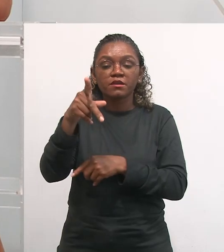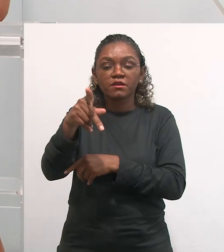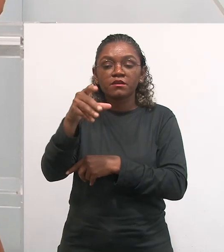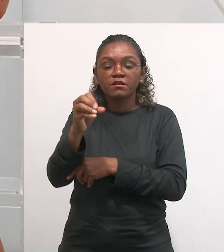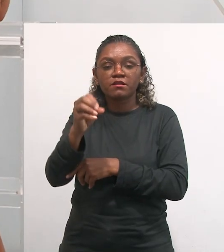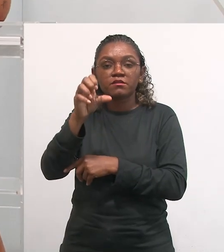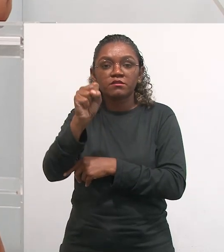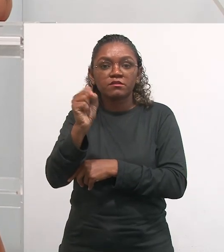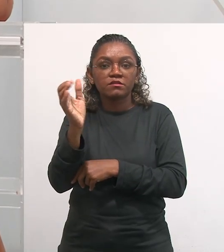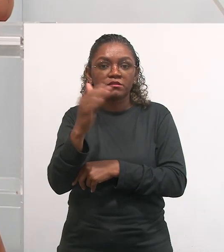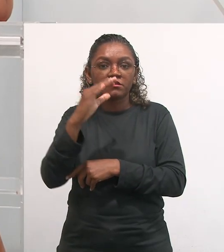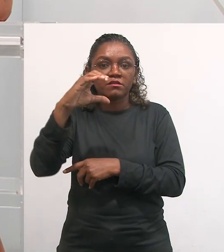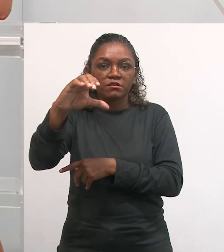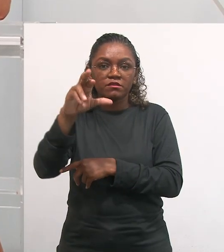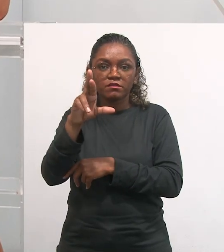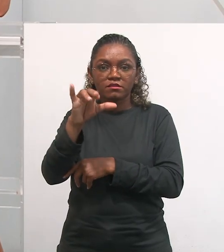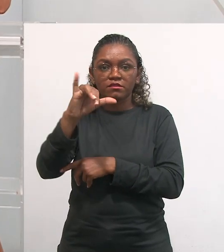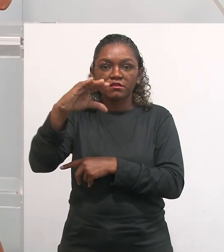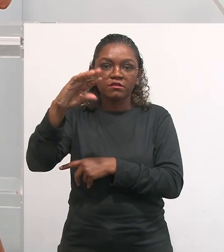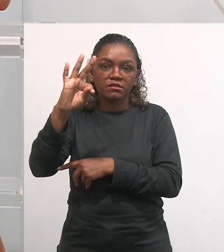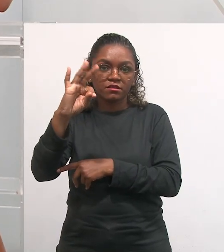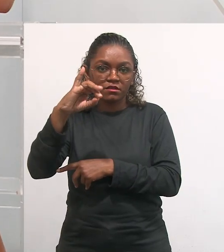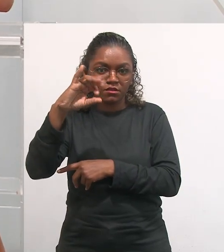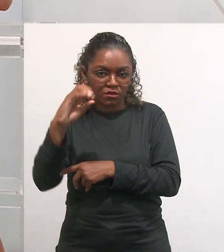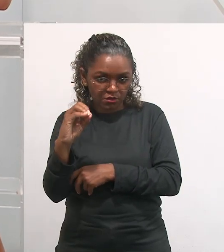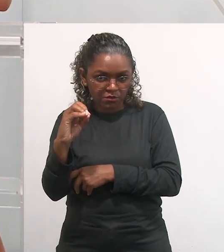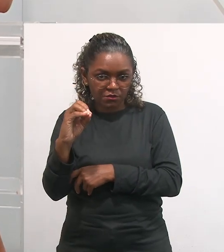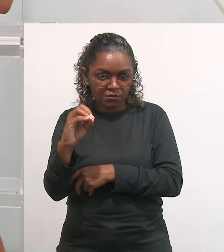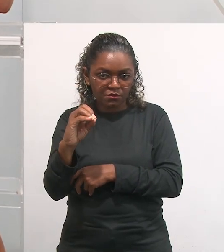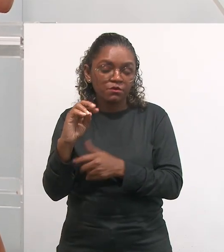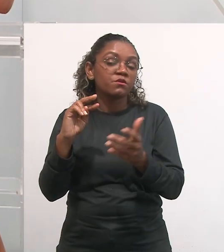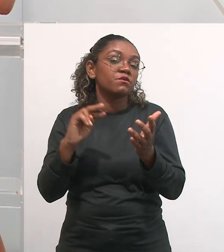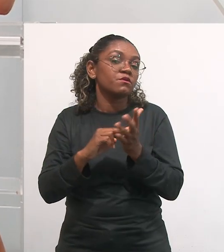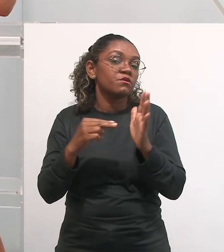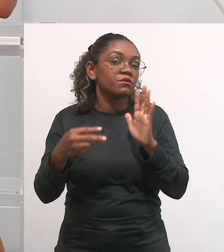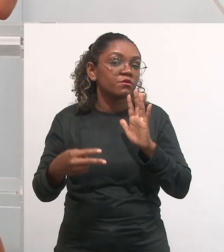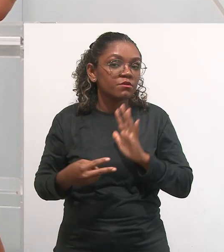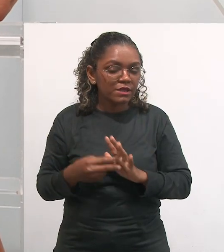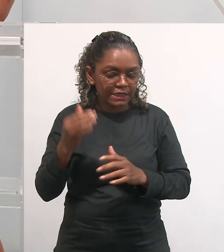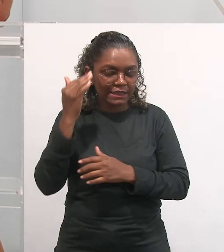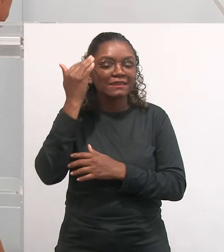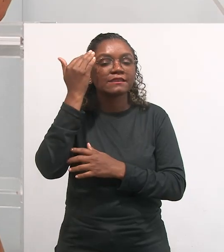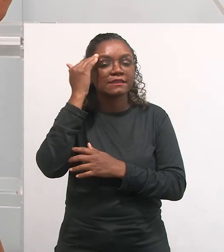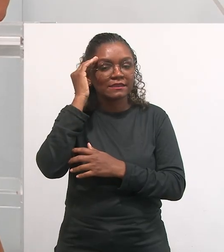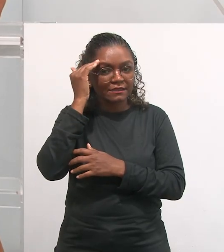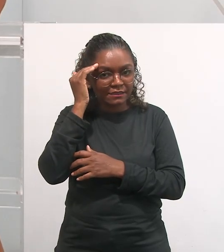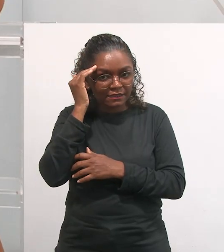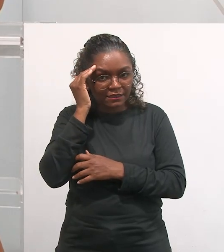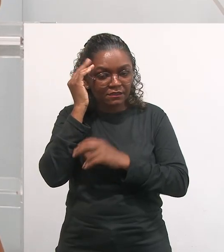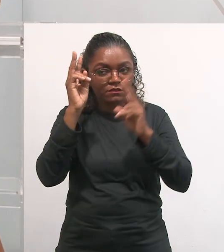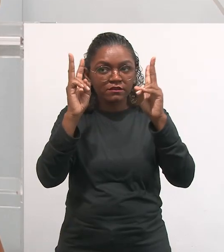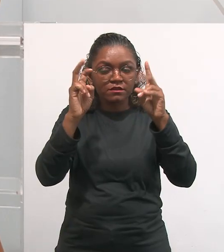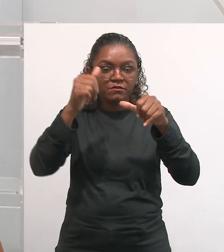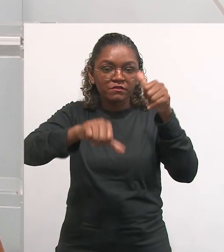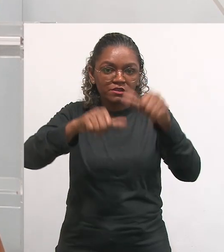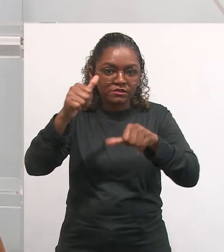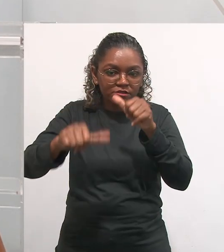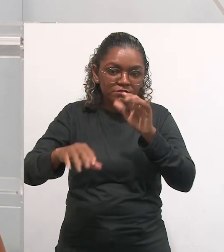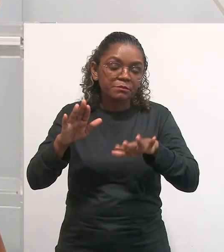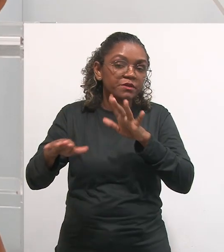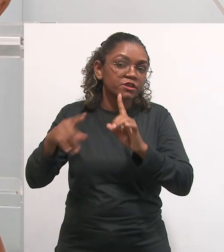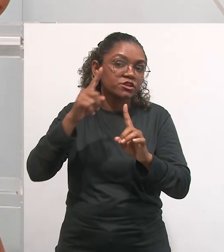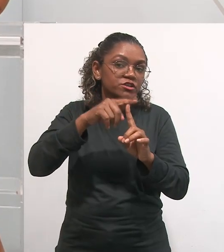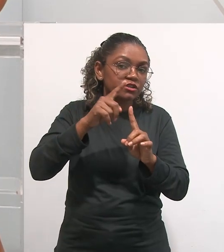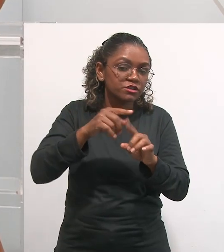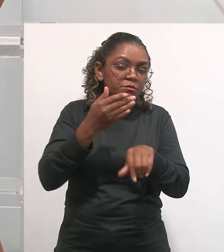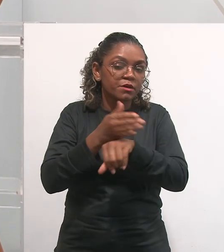pós-crítico, na ideia de que além de eu entender que a avaliação ela tem amparo ideológico a